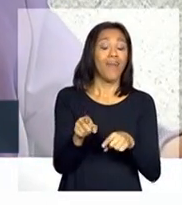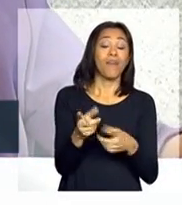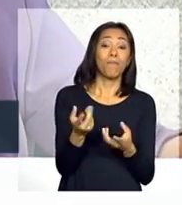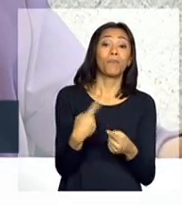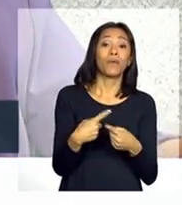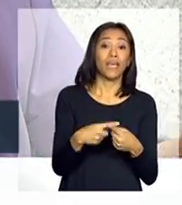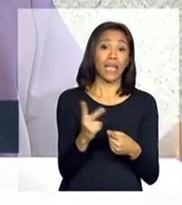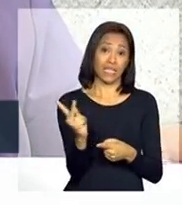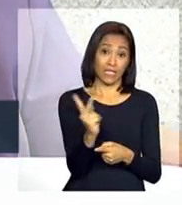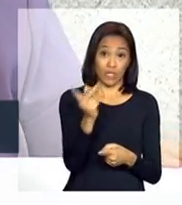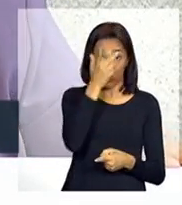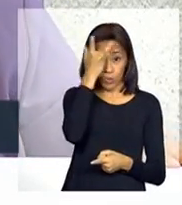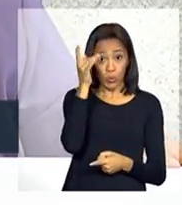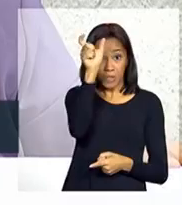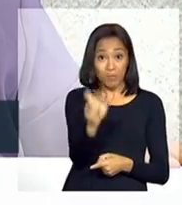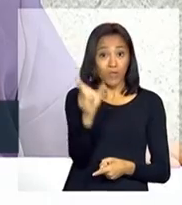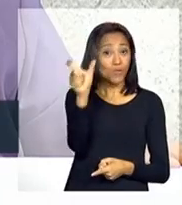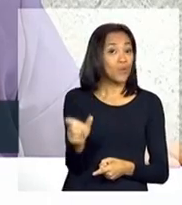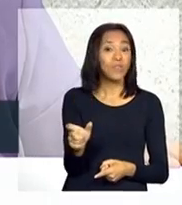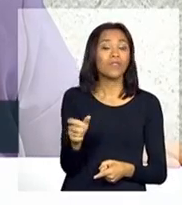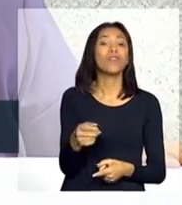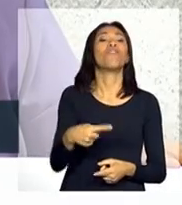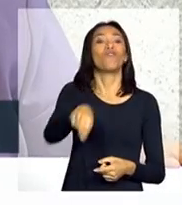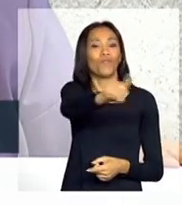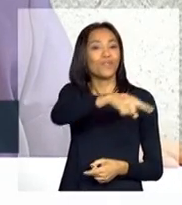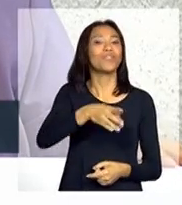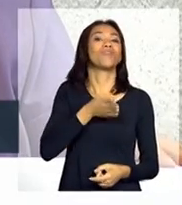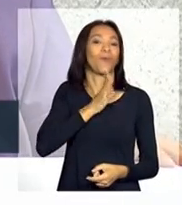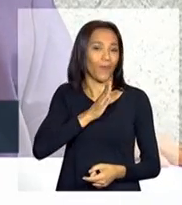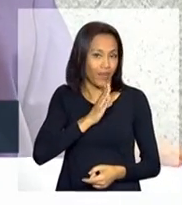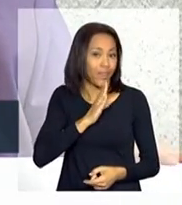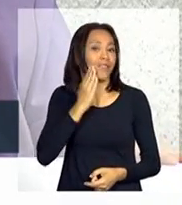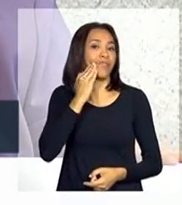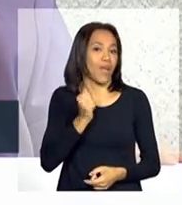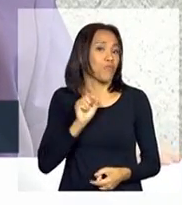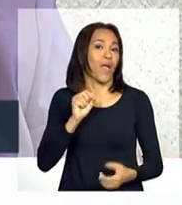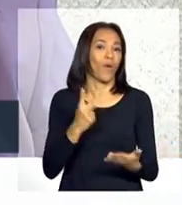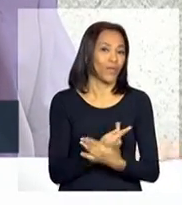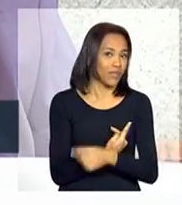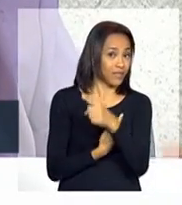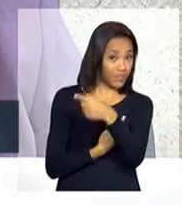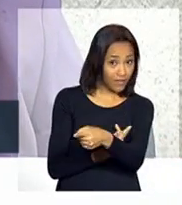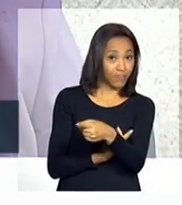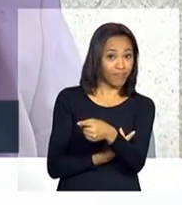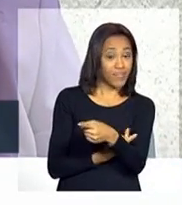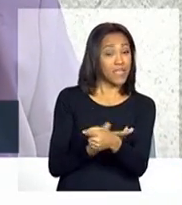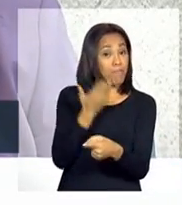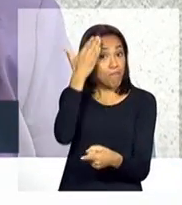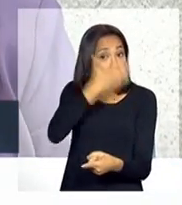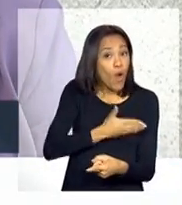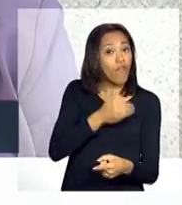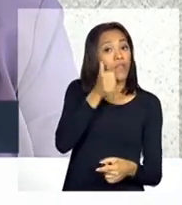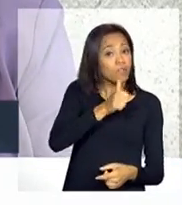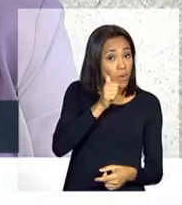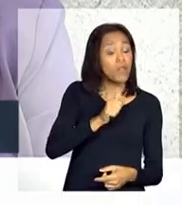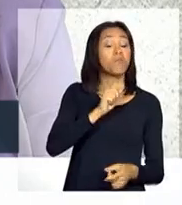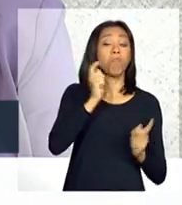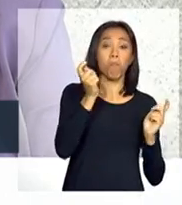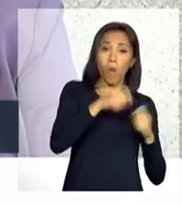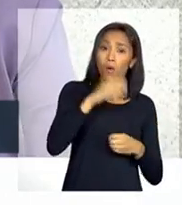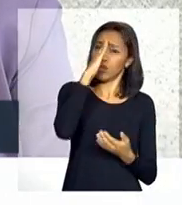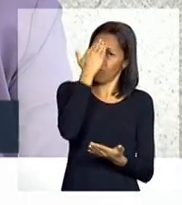que não são anônimas. Então, eles tornam emblemáticos e mostram para as mulheres que elas podem confiar